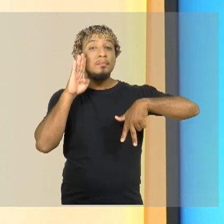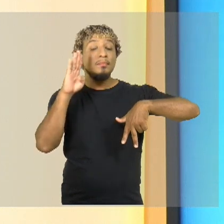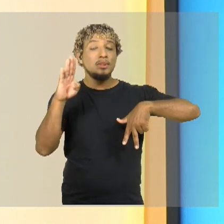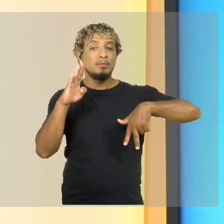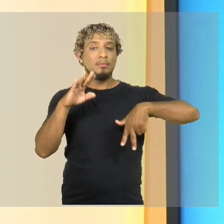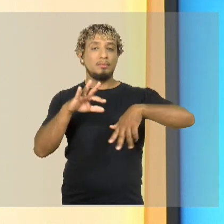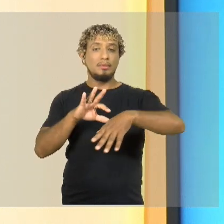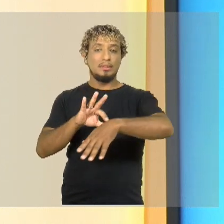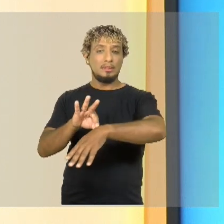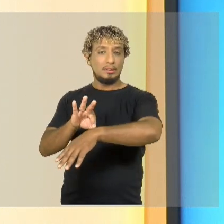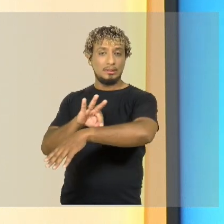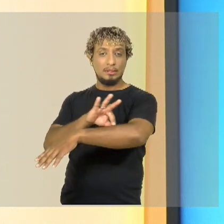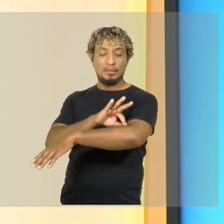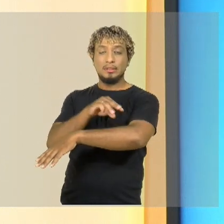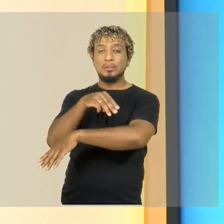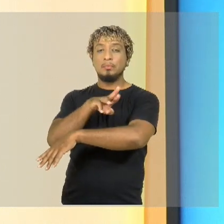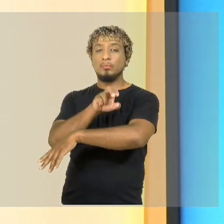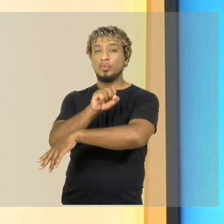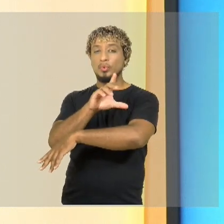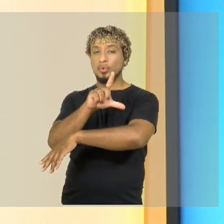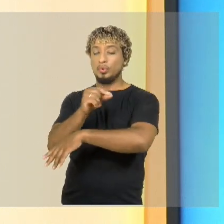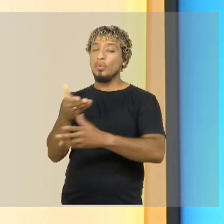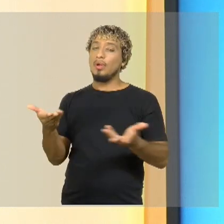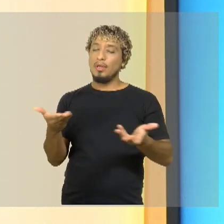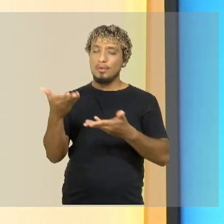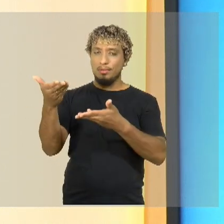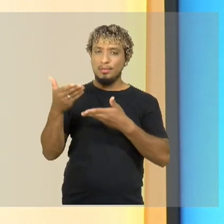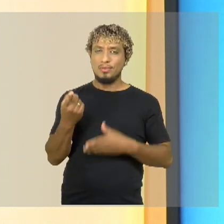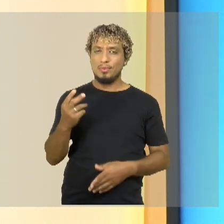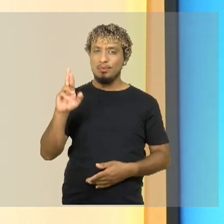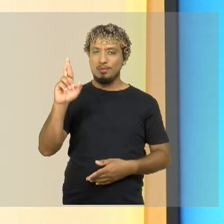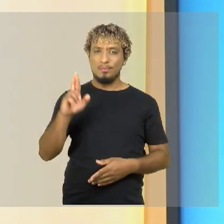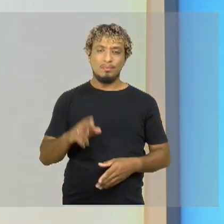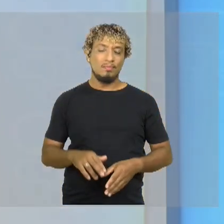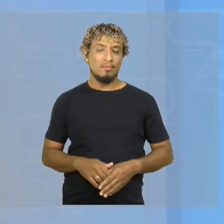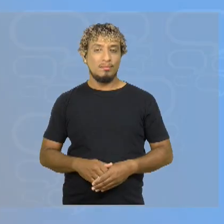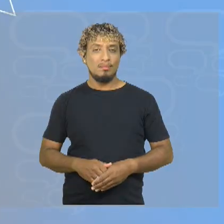musculatura. O doutor Raul Almeida é o nosso convidado.